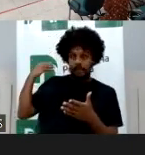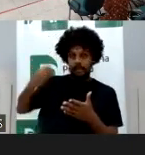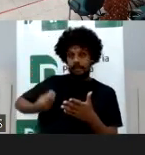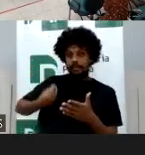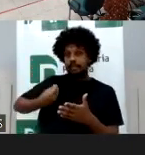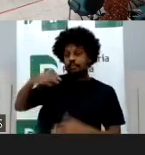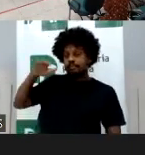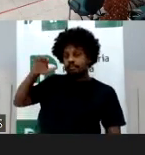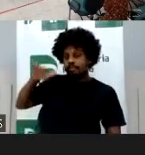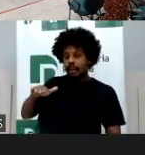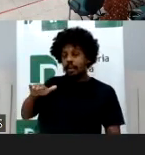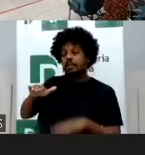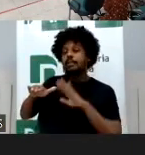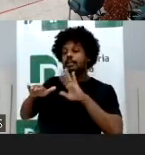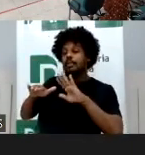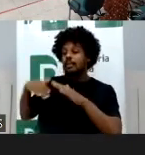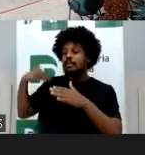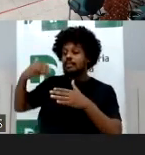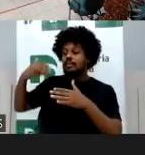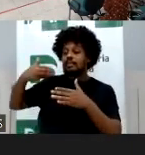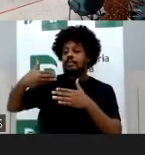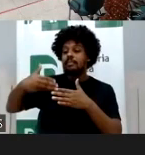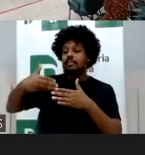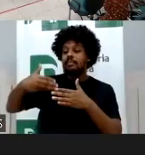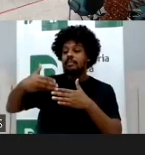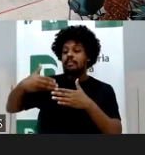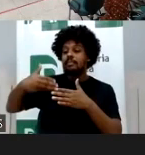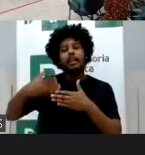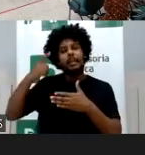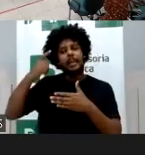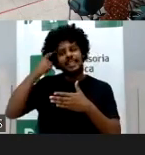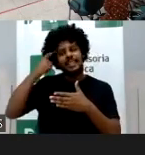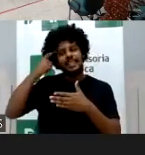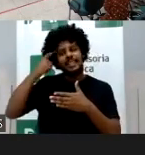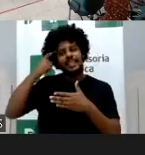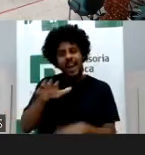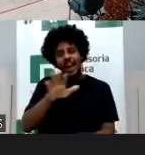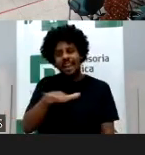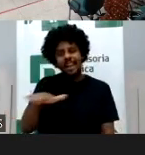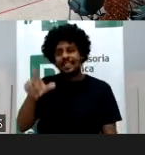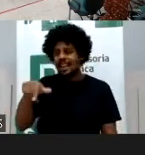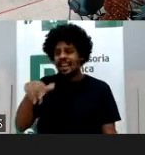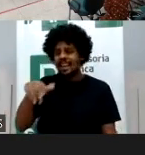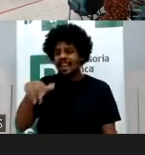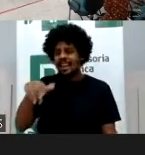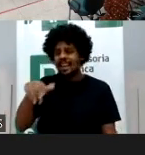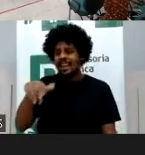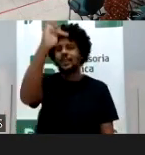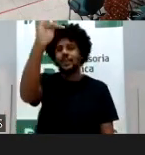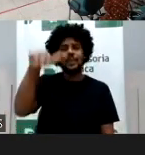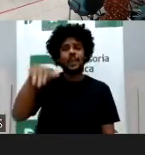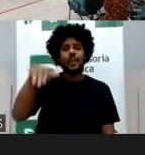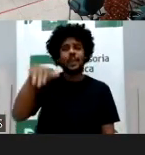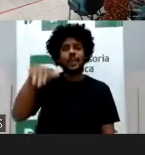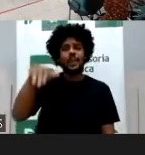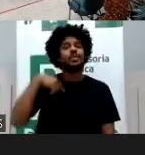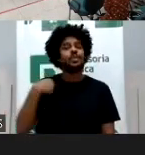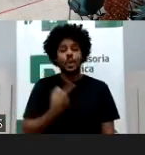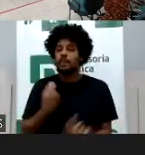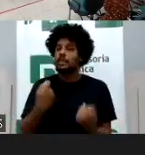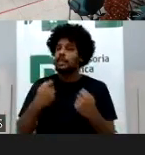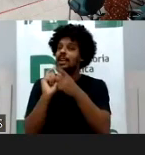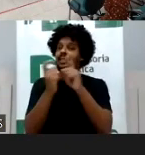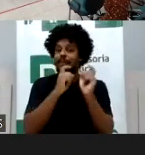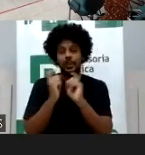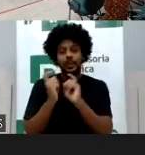criança, e são as nossas crianças, o nosso futuro, é aquilo que a gente sabe. Então, estejamos juntos nessas discussões, nesses